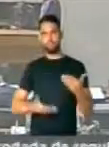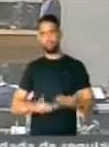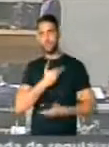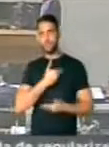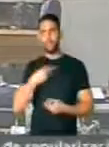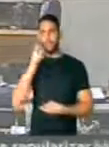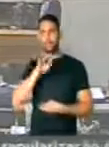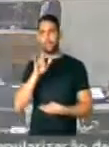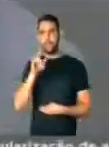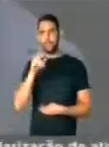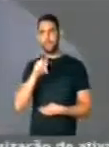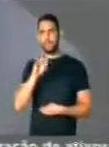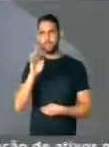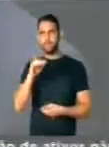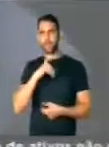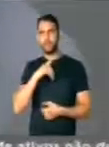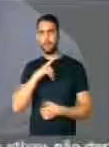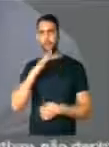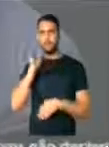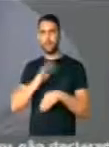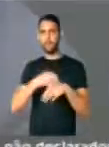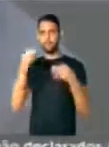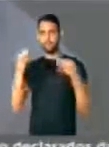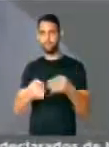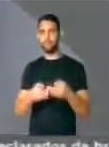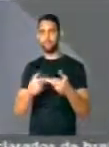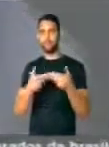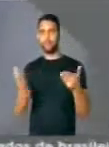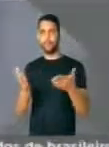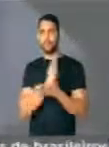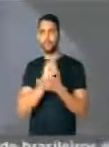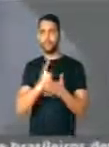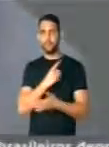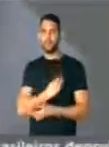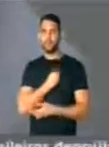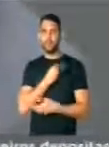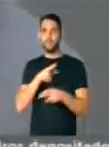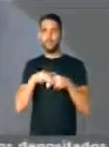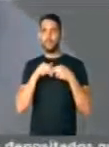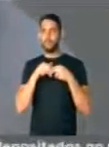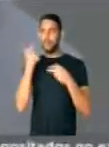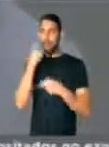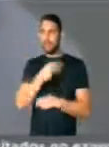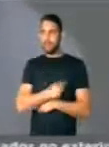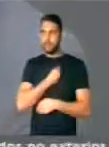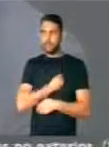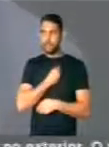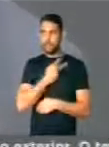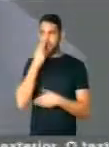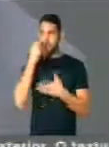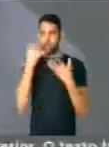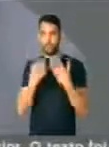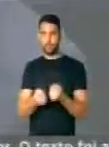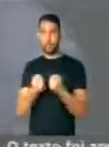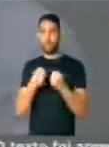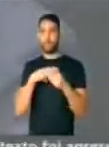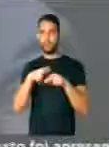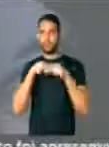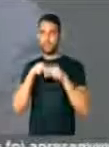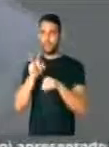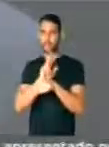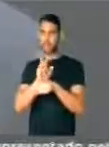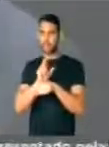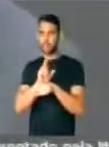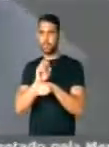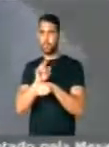Bebeto, agora PSB. fossem excepcionalizadas e tivessem, portanto, a condição de adotar apenas a